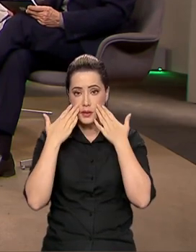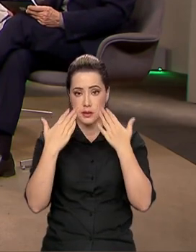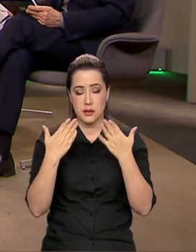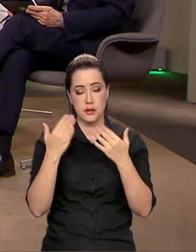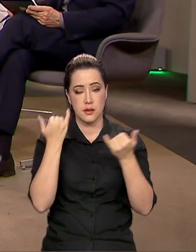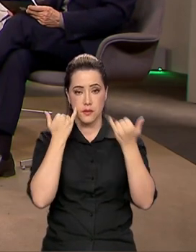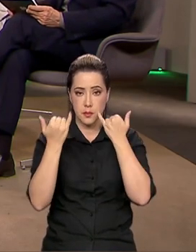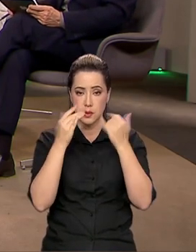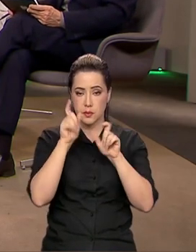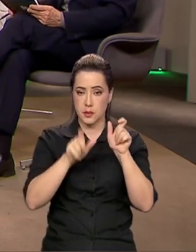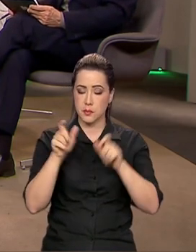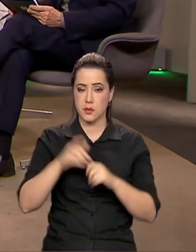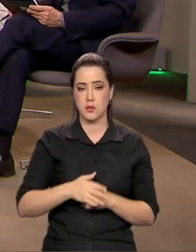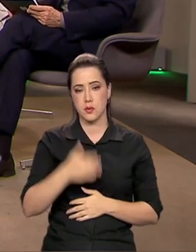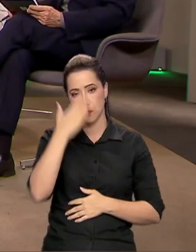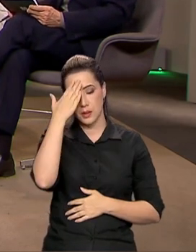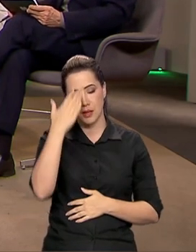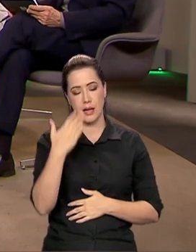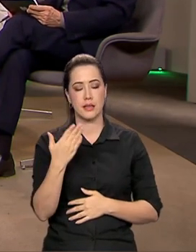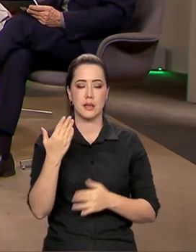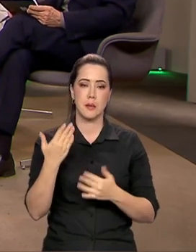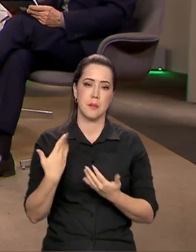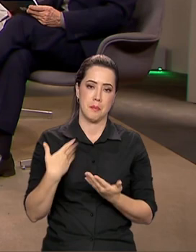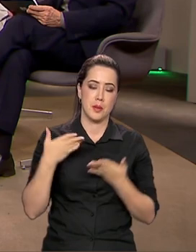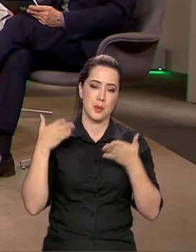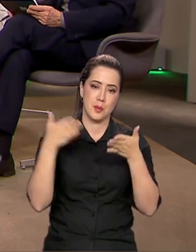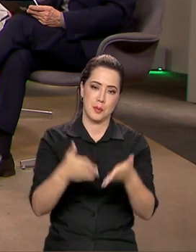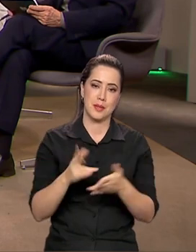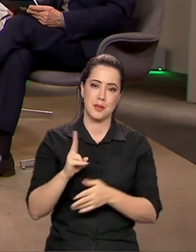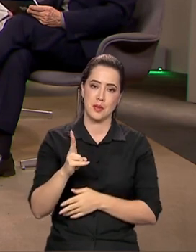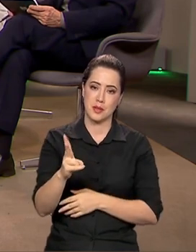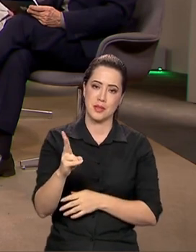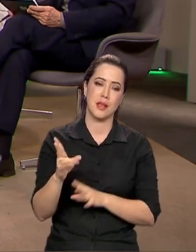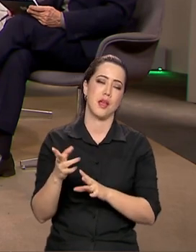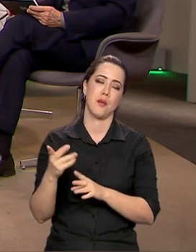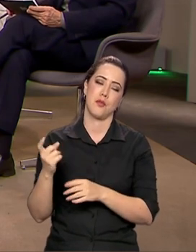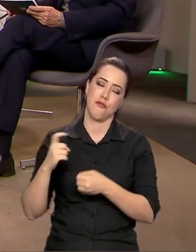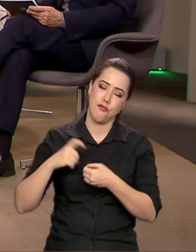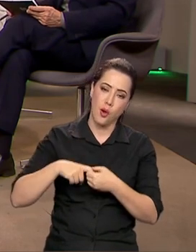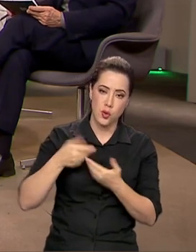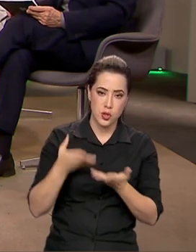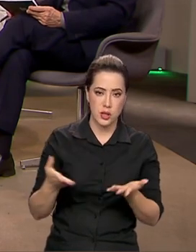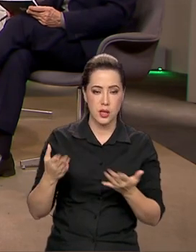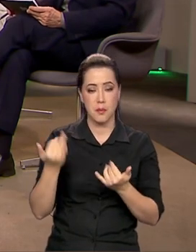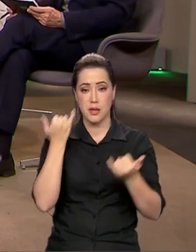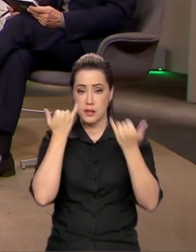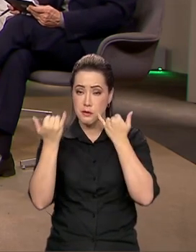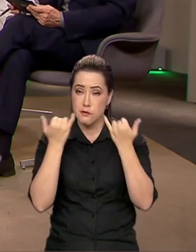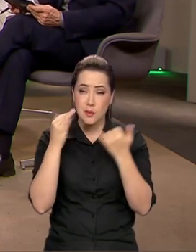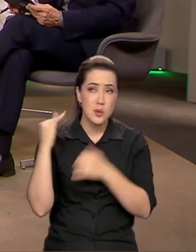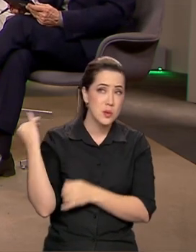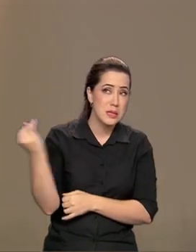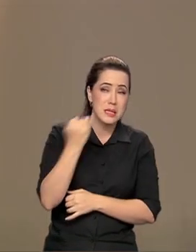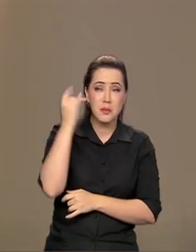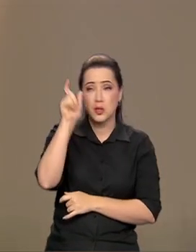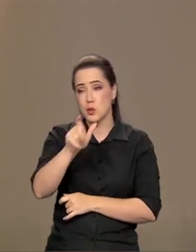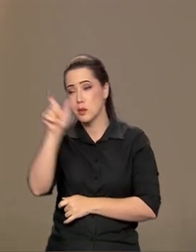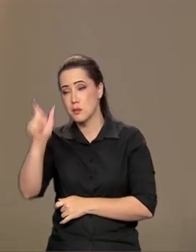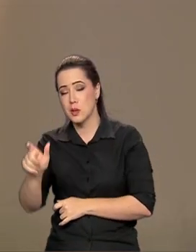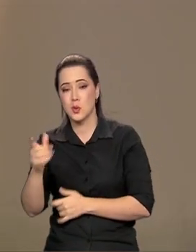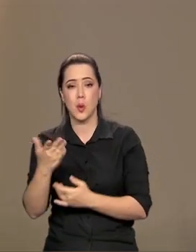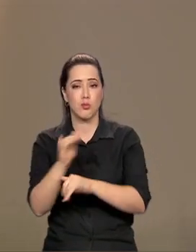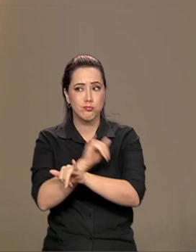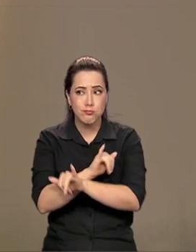muito obrigada pela sua participação, seja sempre bem-vindo aqui para dar essas informações tão importantes para o cidadão que nos assiste. Eu quero